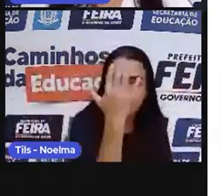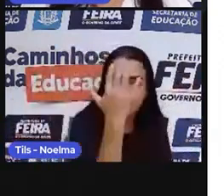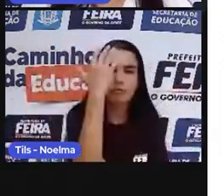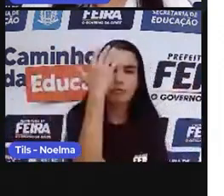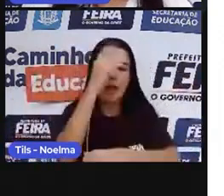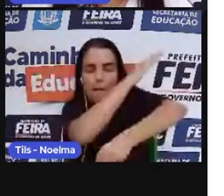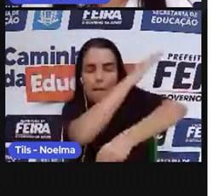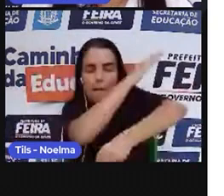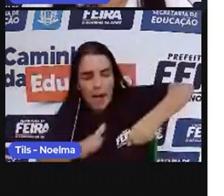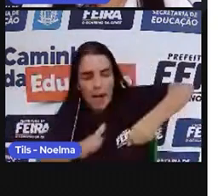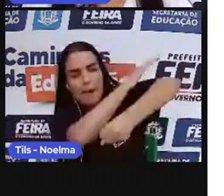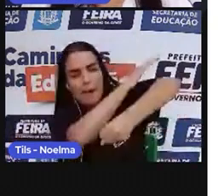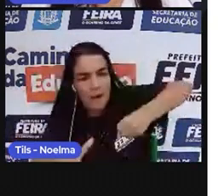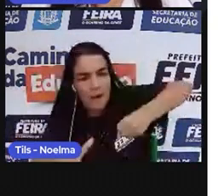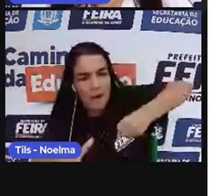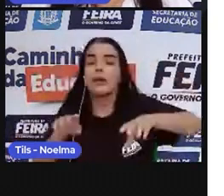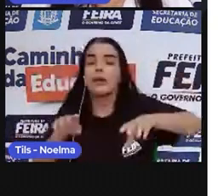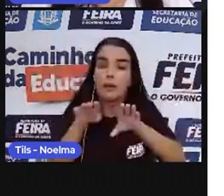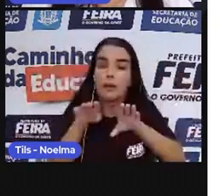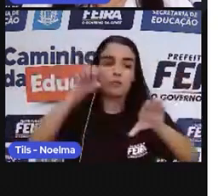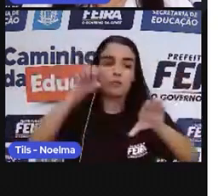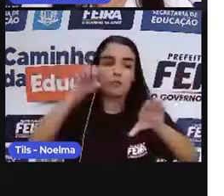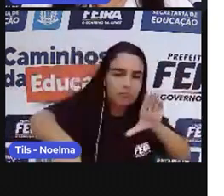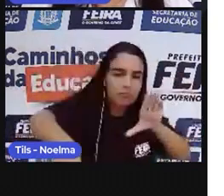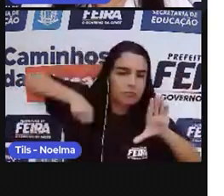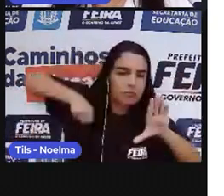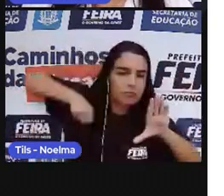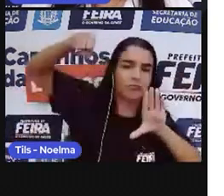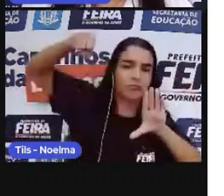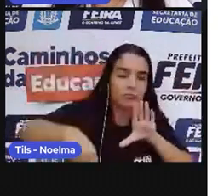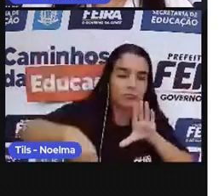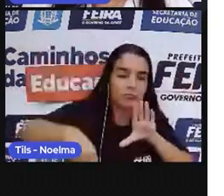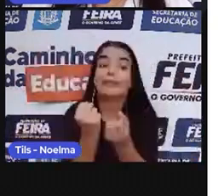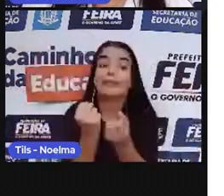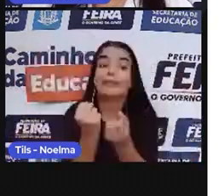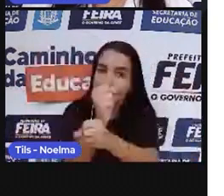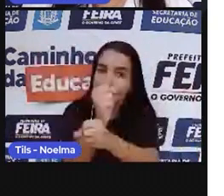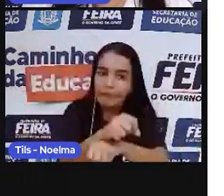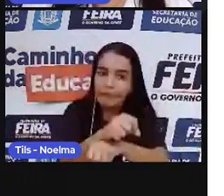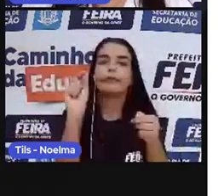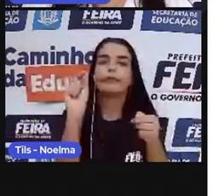né? Na moenda ali, eram os escravos.